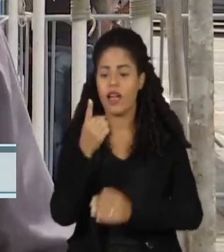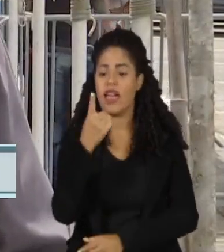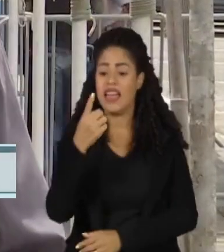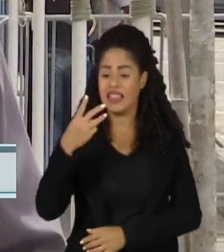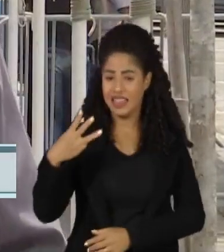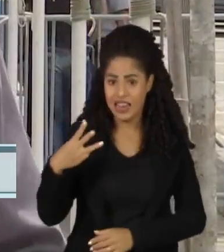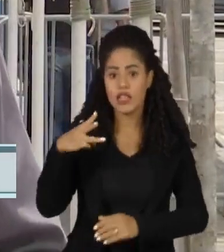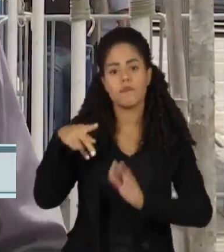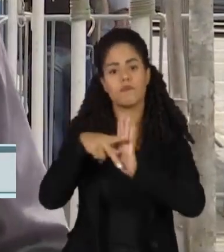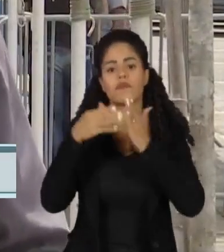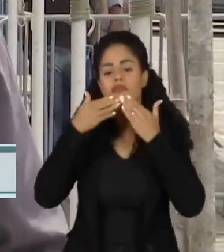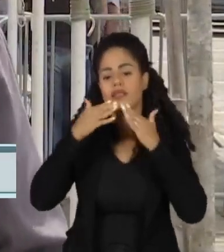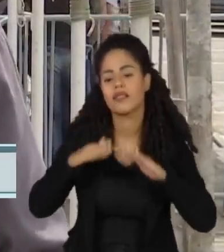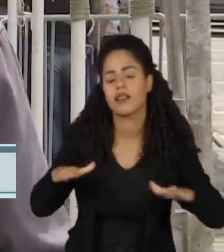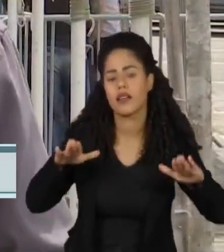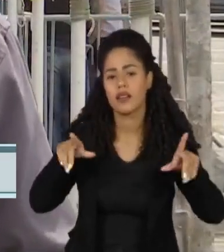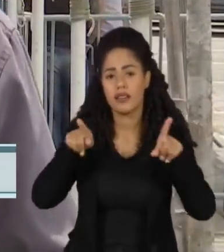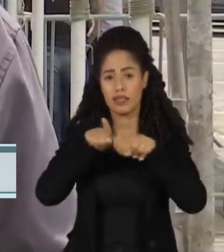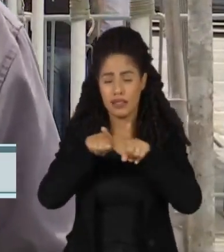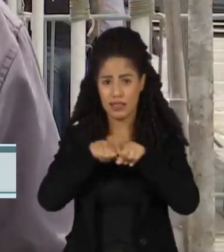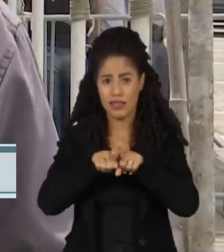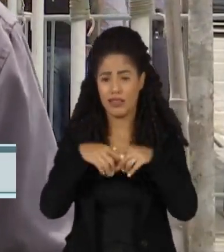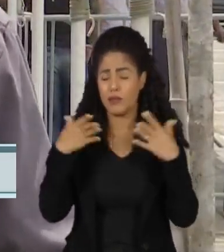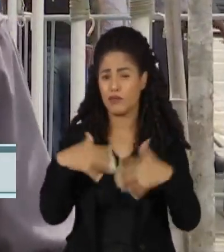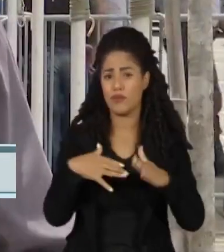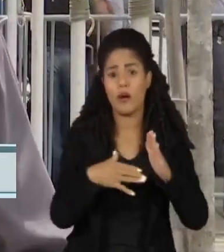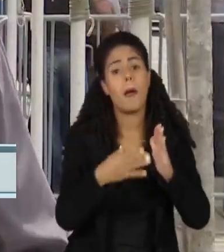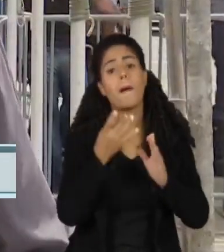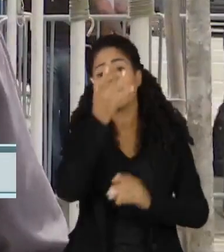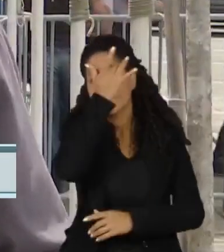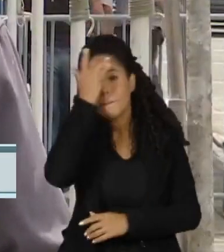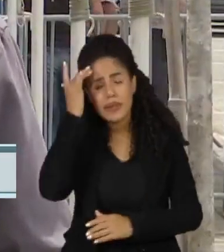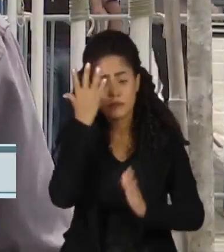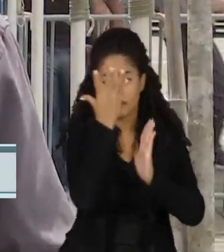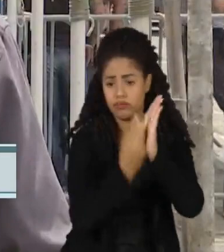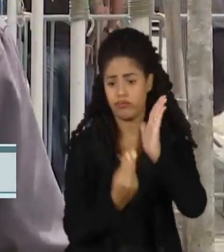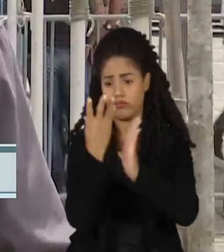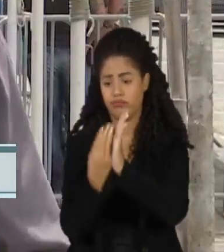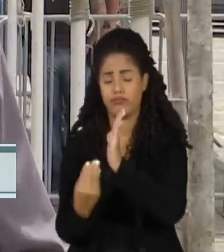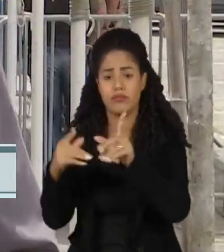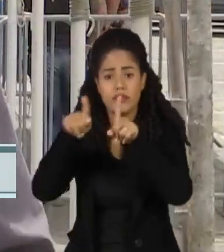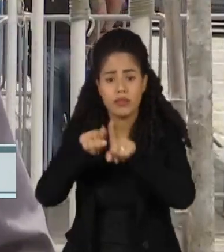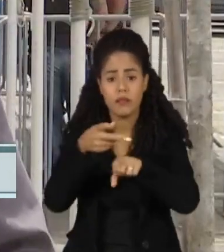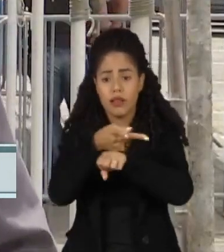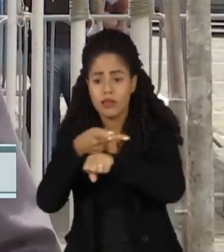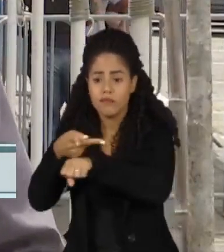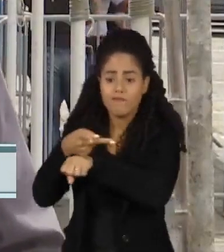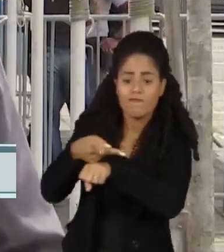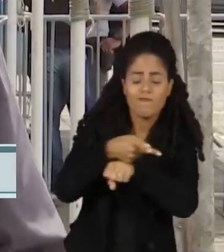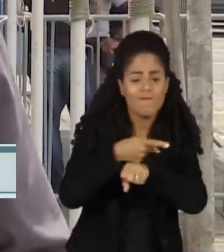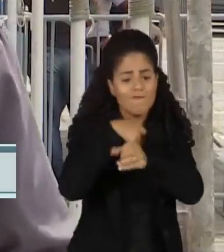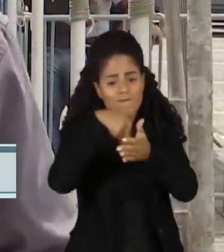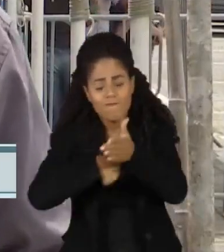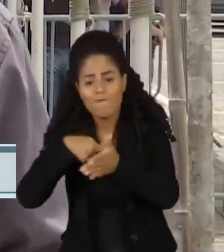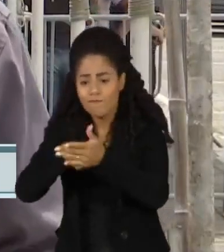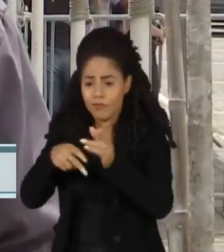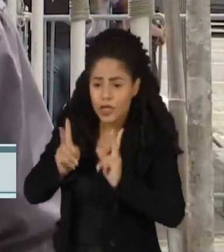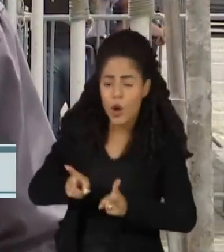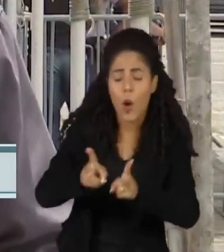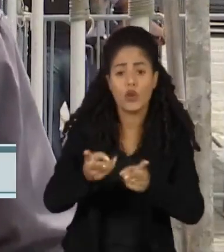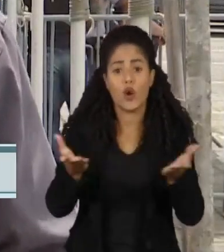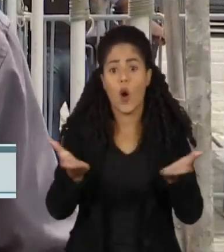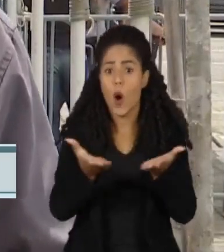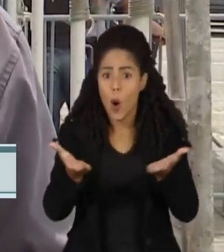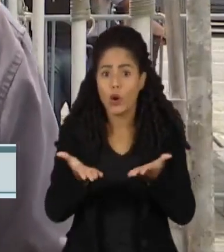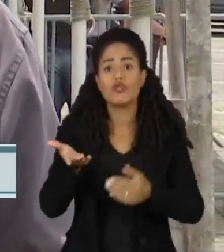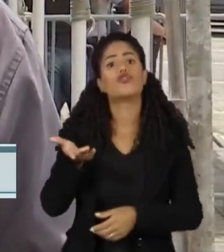crianças. Além disso, ainda há dezenas de pessoas desaparecidas e as buscas continuam. Hoje, pelo menos, o tempo, mais